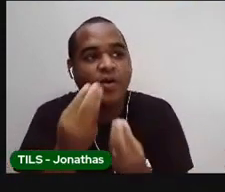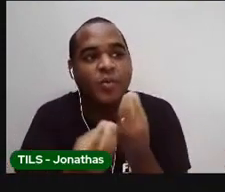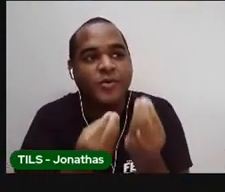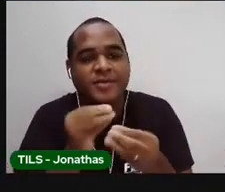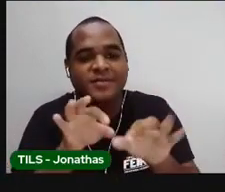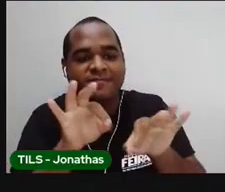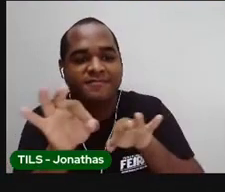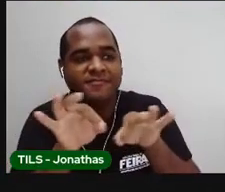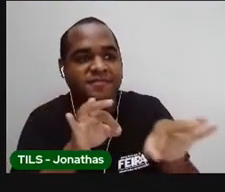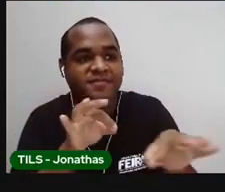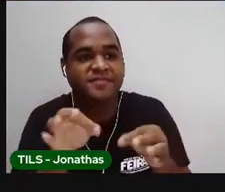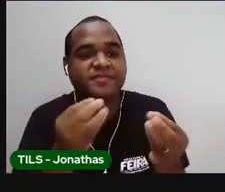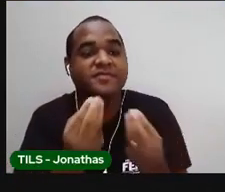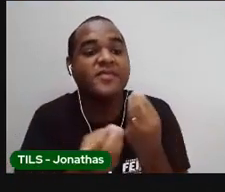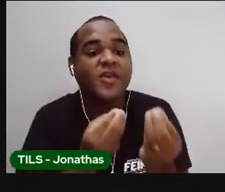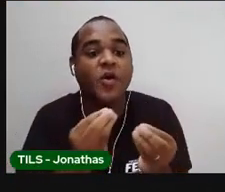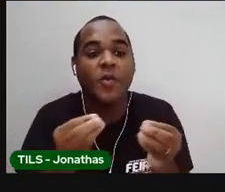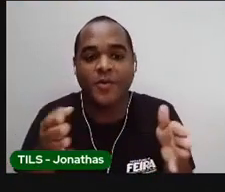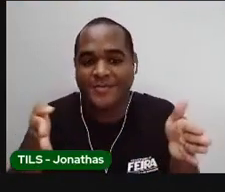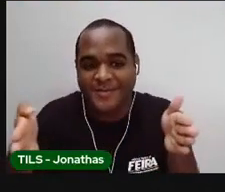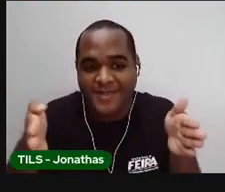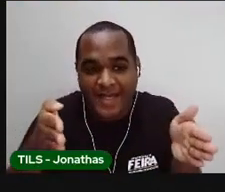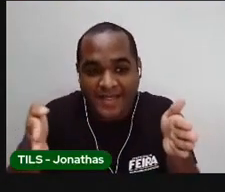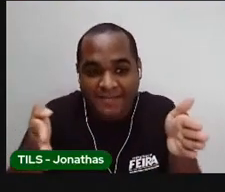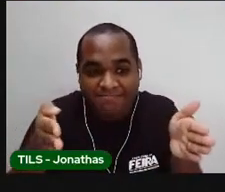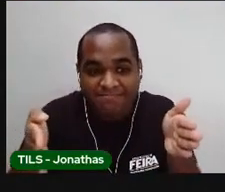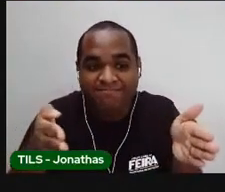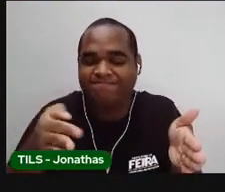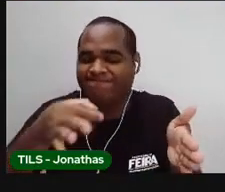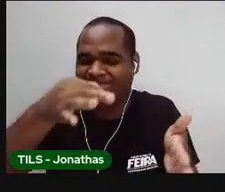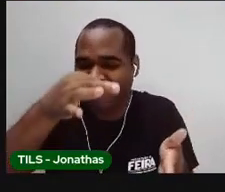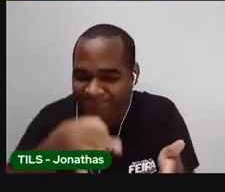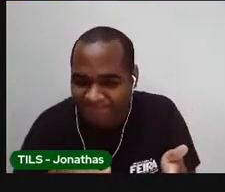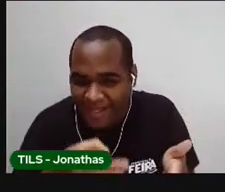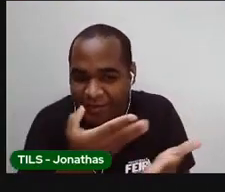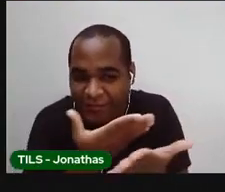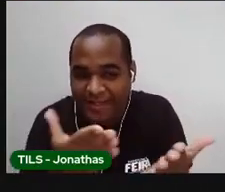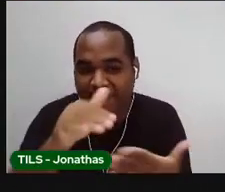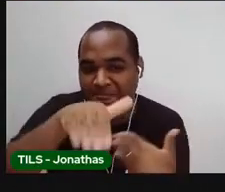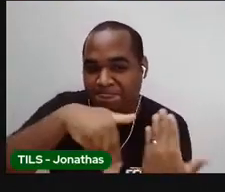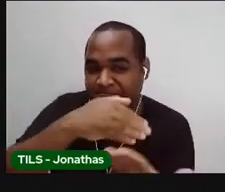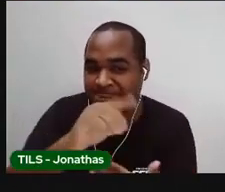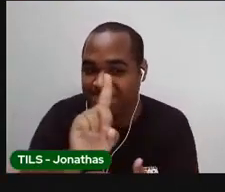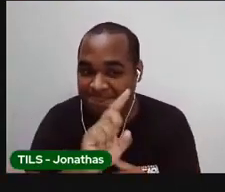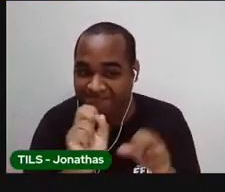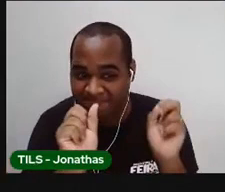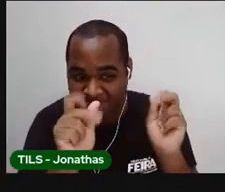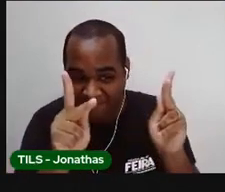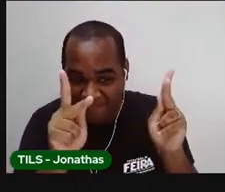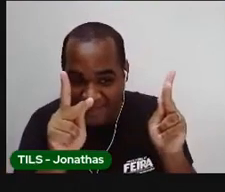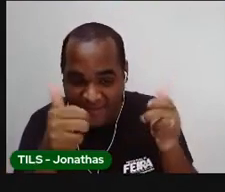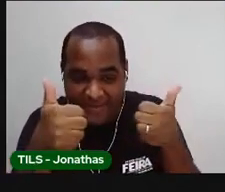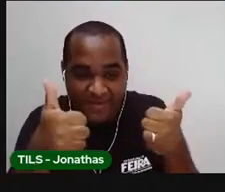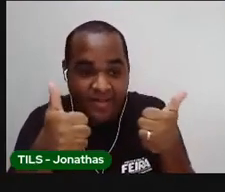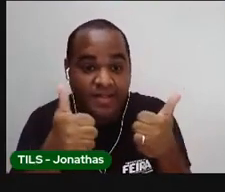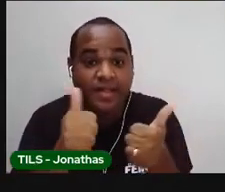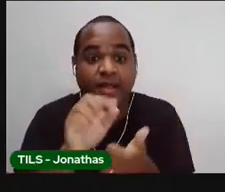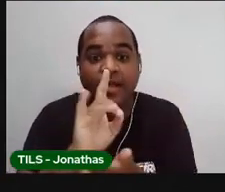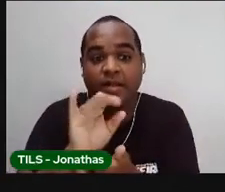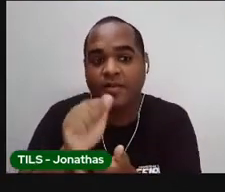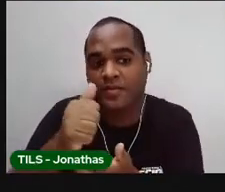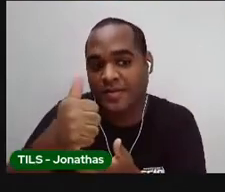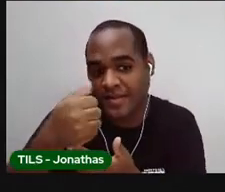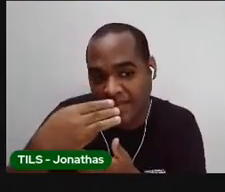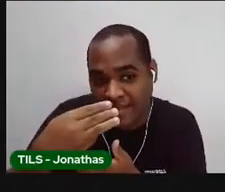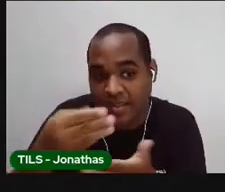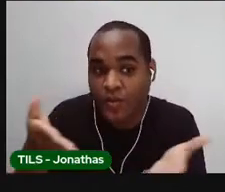contar esse espaço de tempo bem certinho para você não se perder mais, tá bom? Do dia 13,